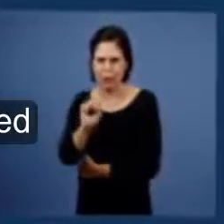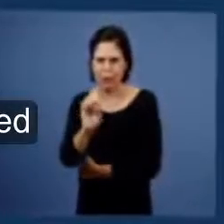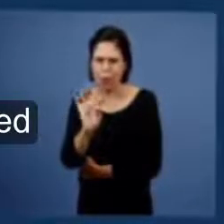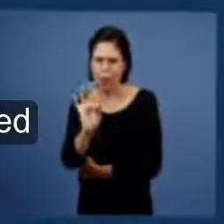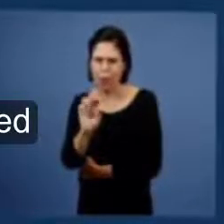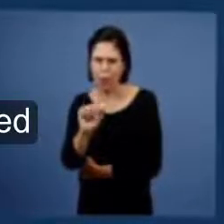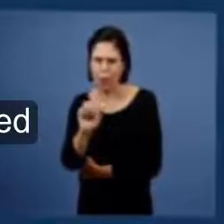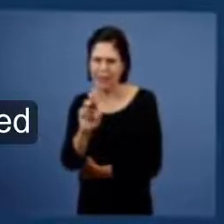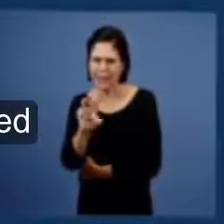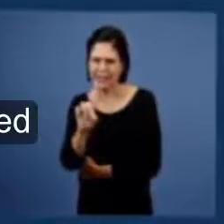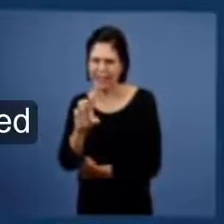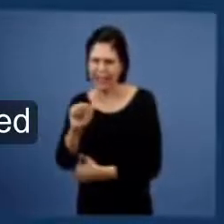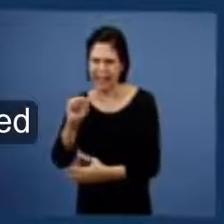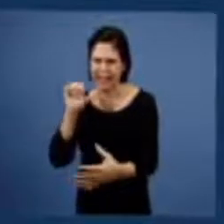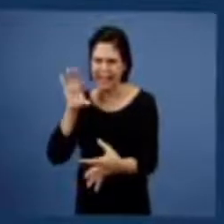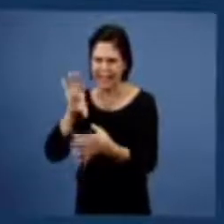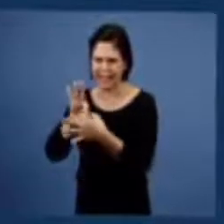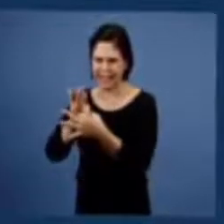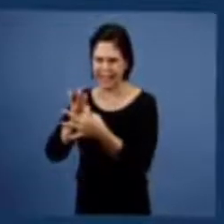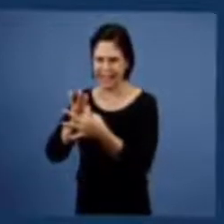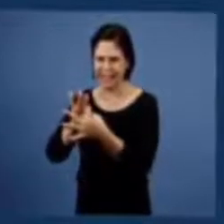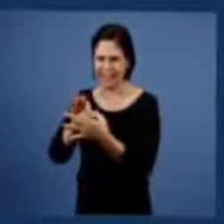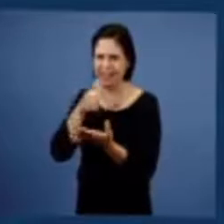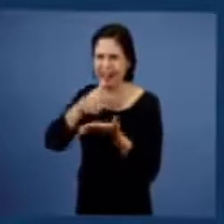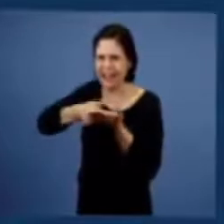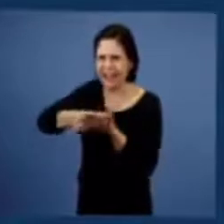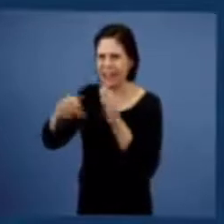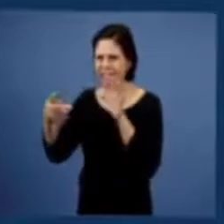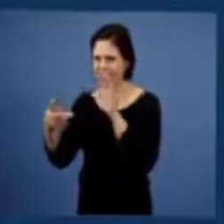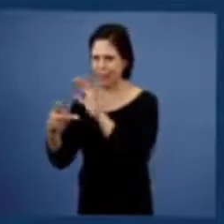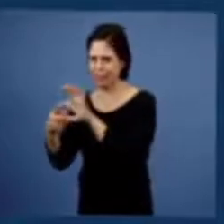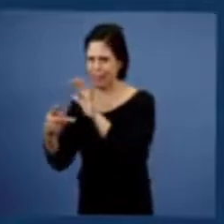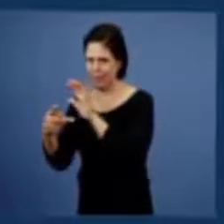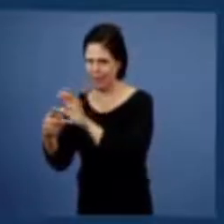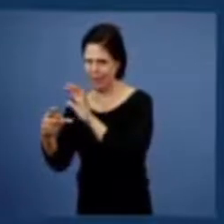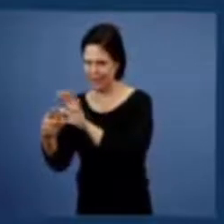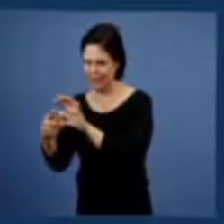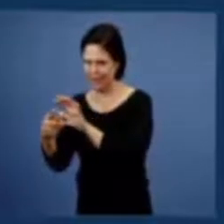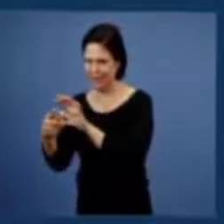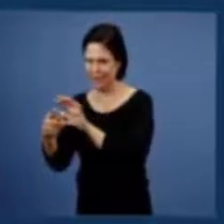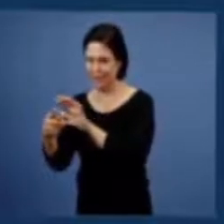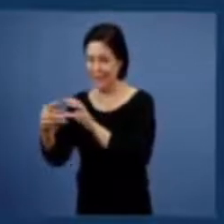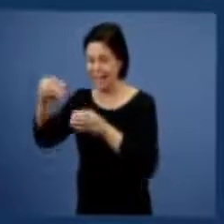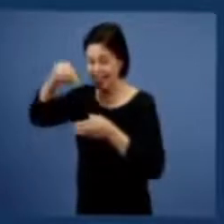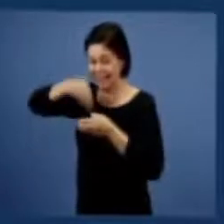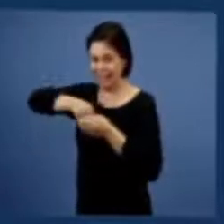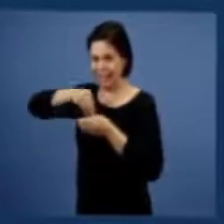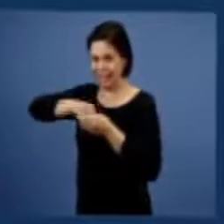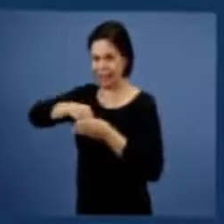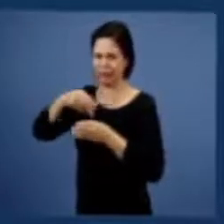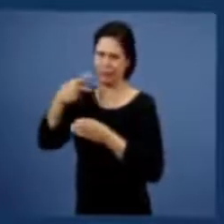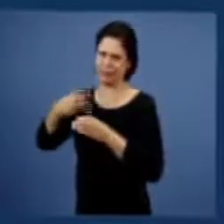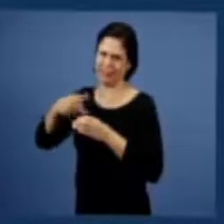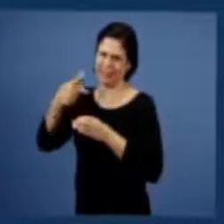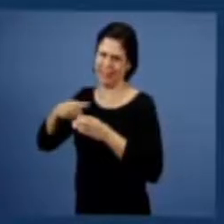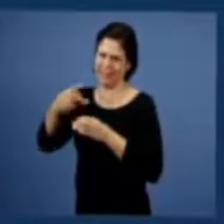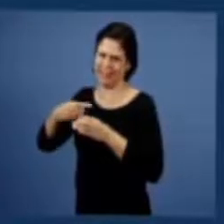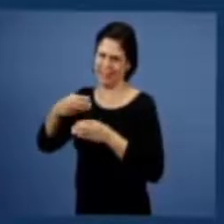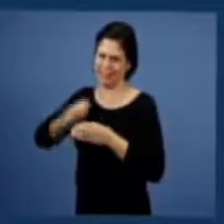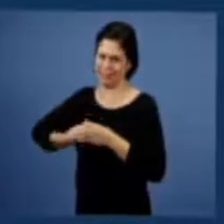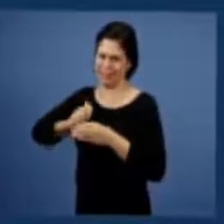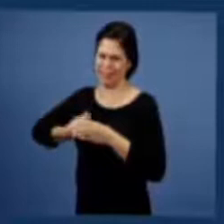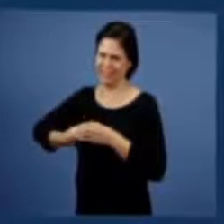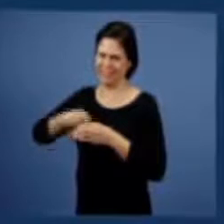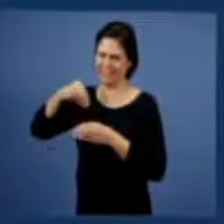a vida do grão de mostarda ela é intrínseca ou seja ela é interior ela é uma concentração de vida interior